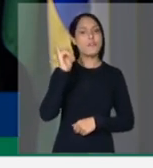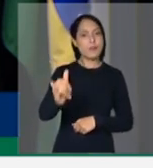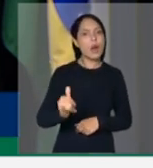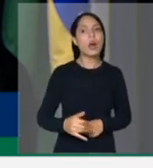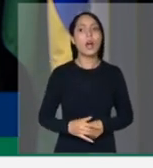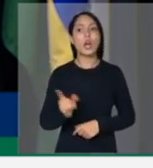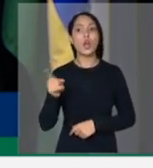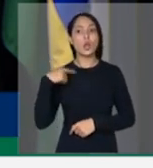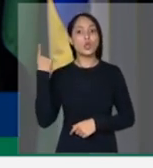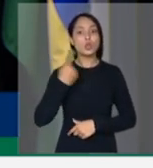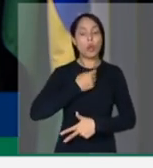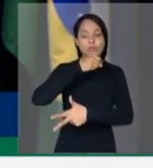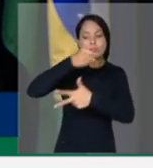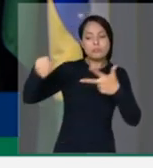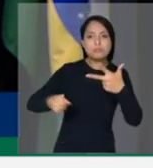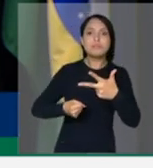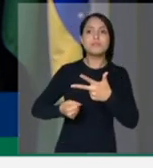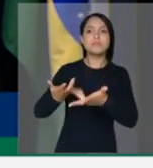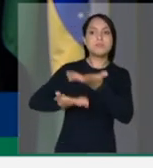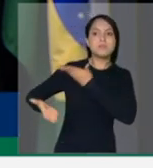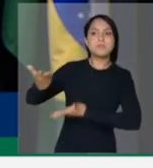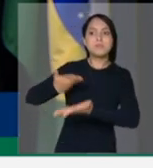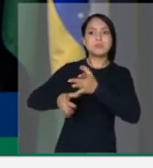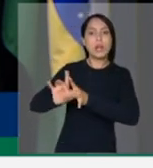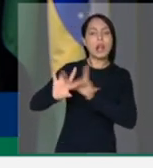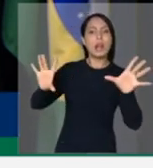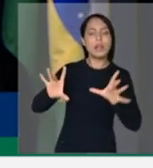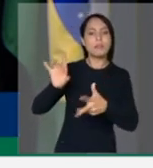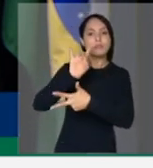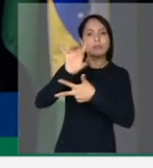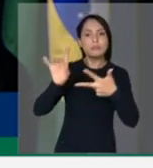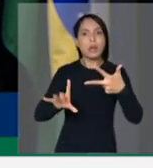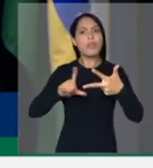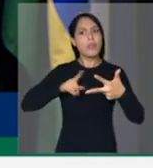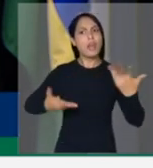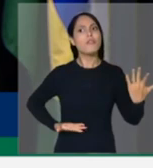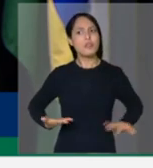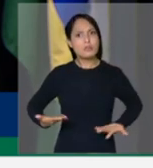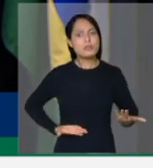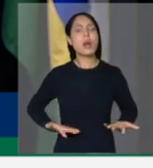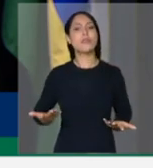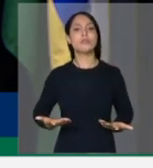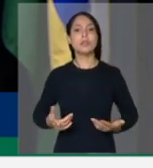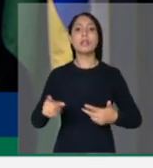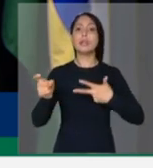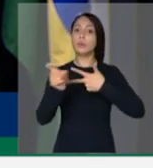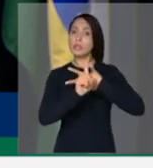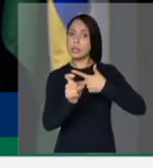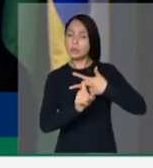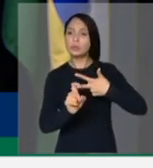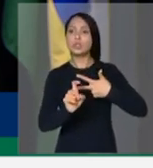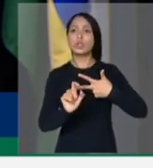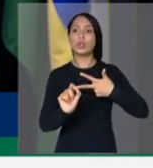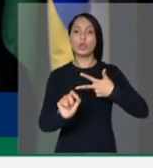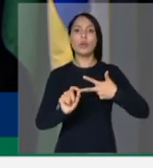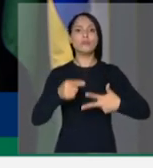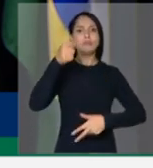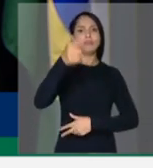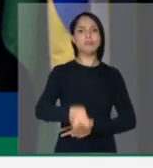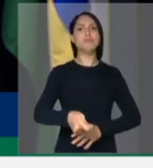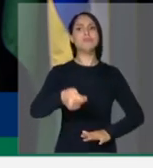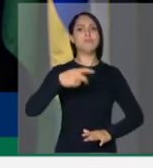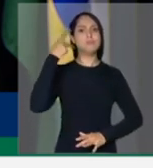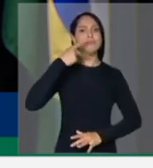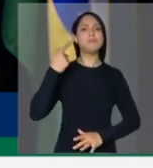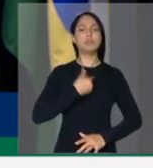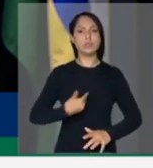independentes e harmônicos e cada um tem uma função. O Executivo, ele executa as políticas